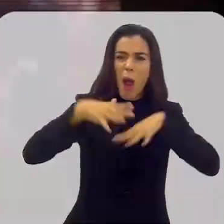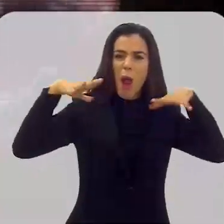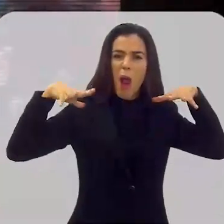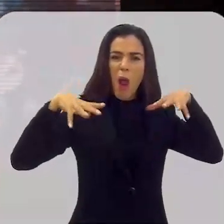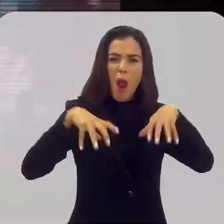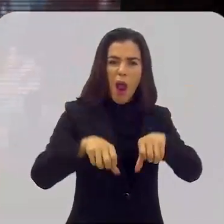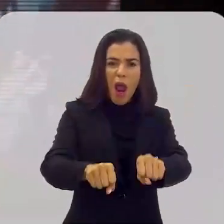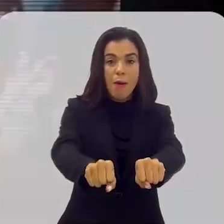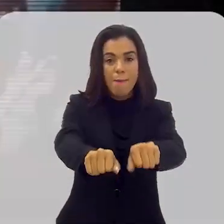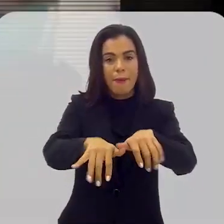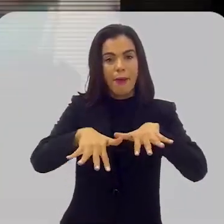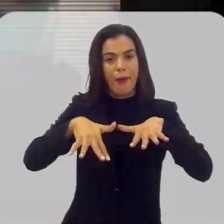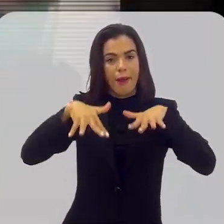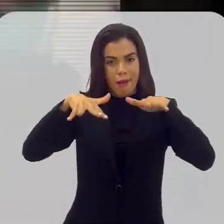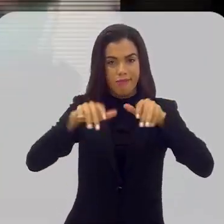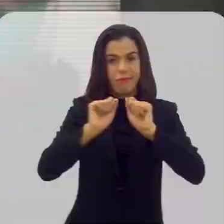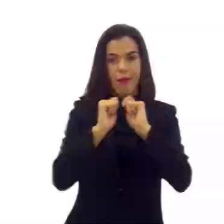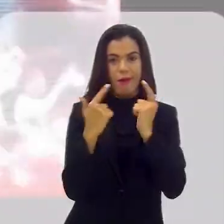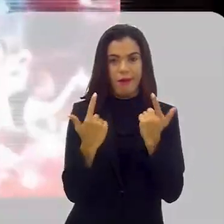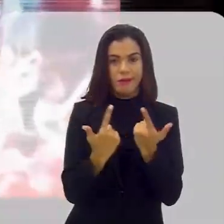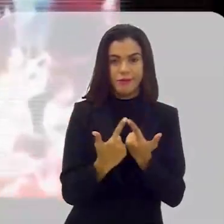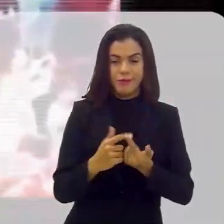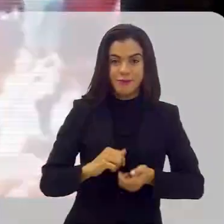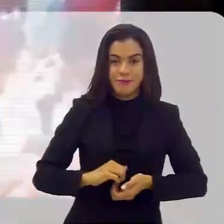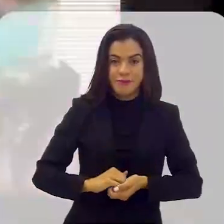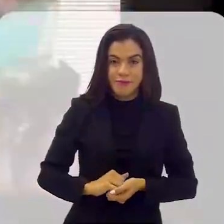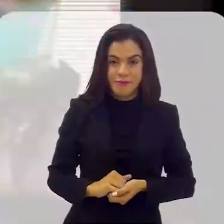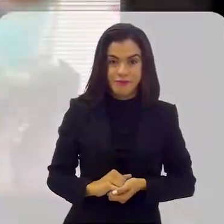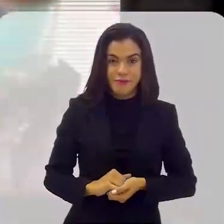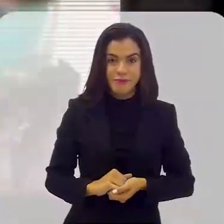invadir e ocuparam o plenário da casa.